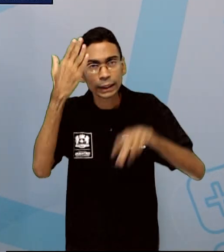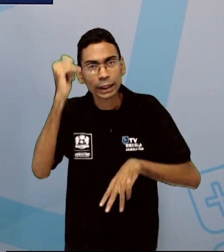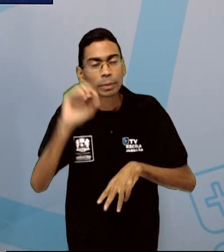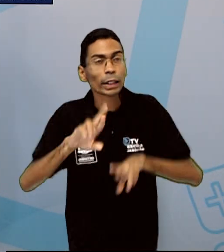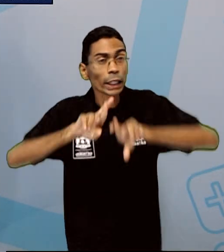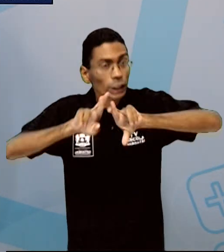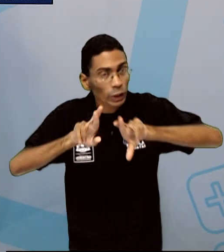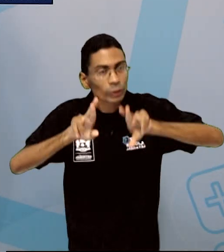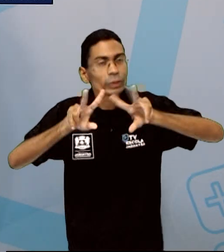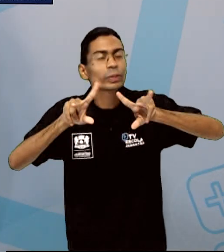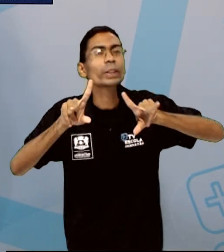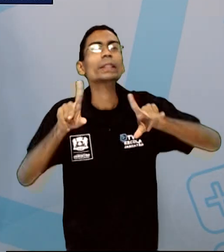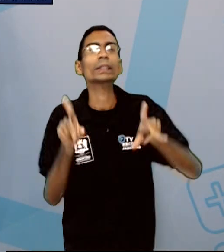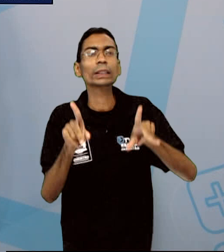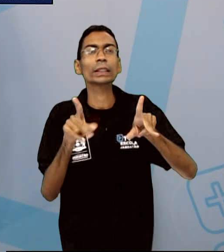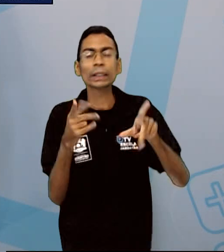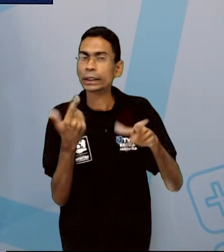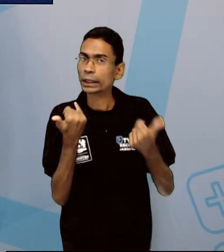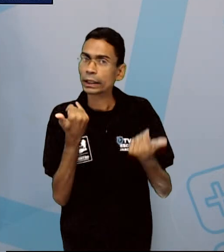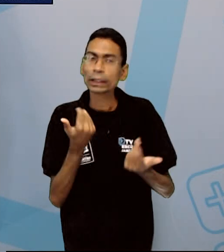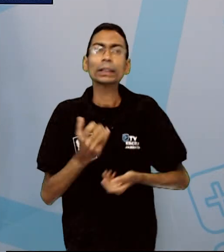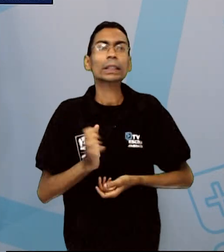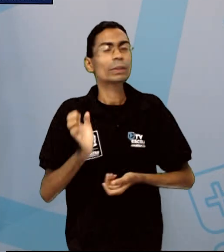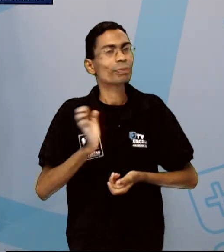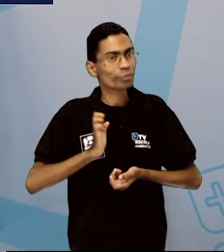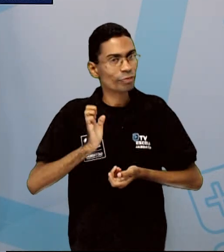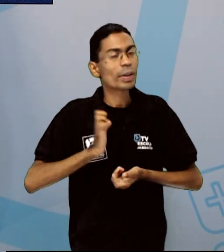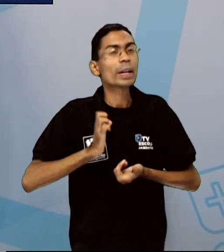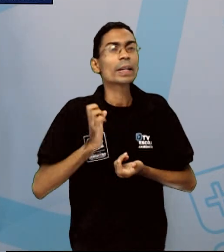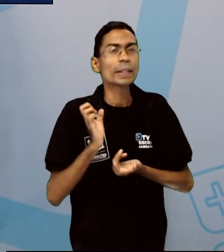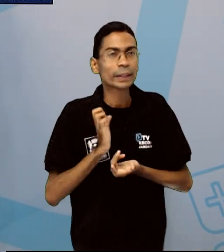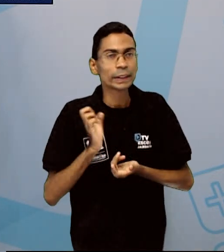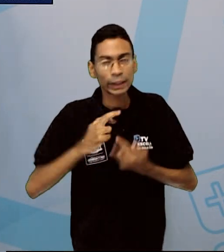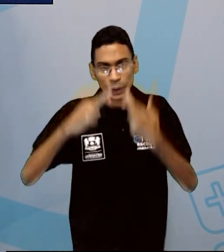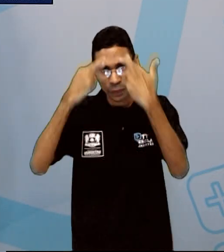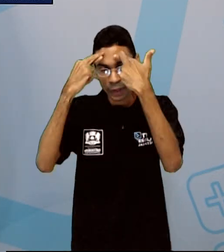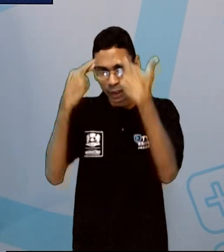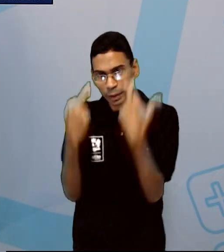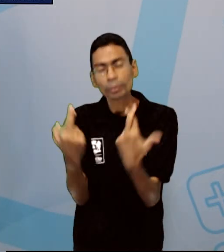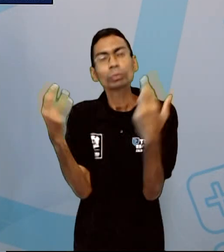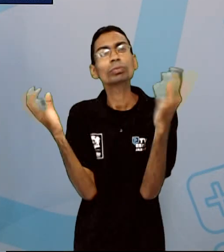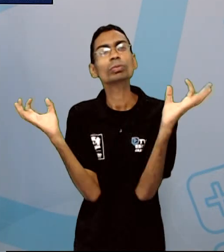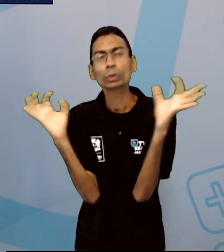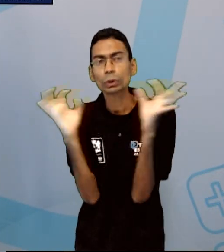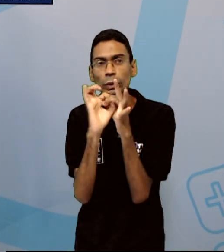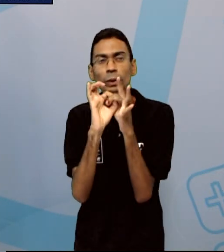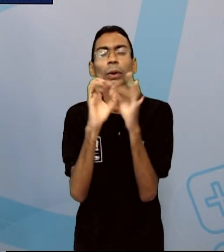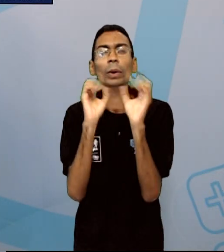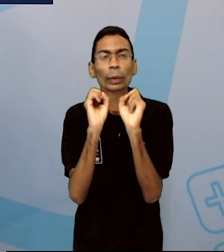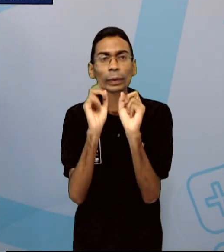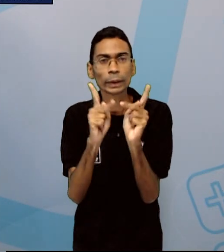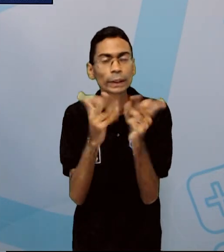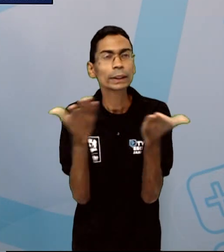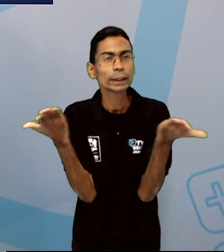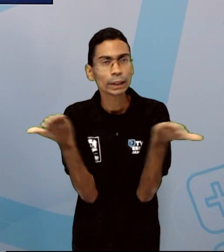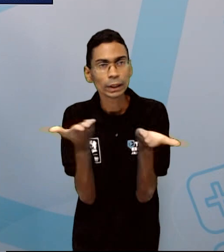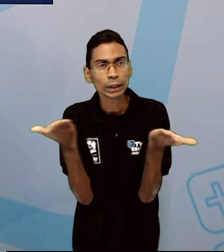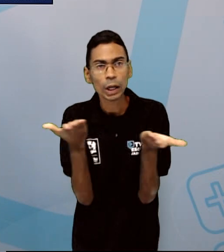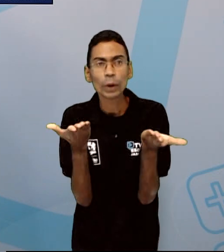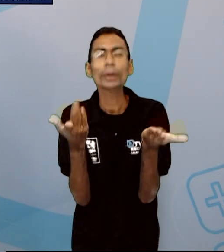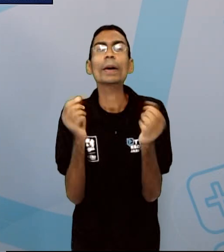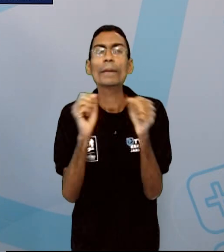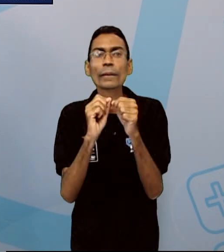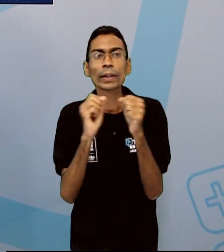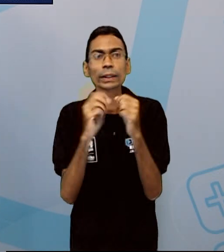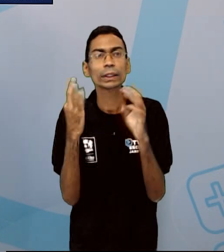a diferença, ela nos enriquece e o respeito, ele nos une. Então, vamos fazer